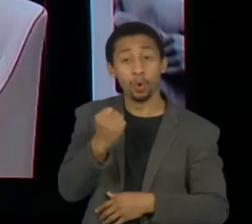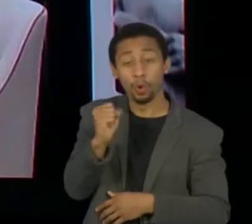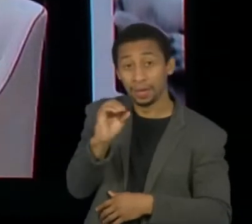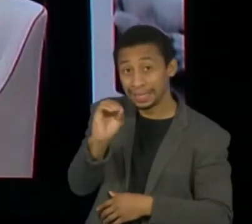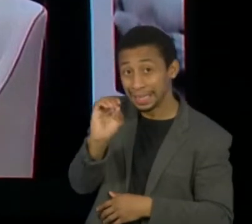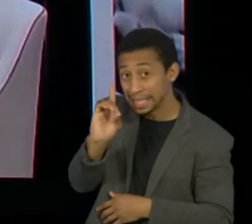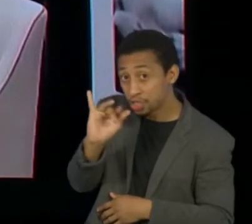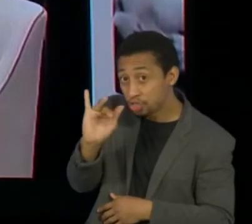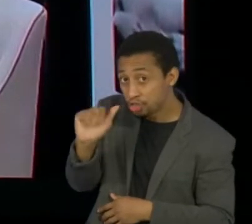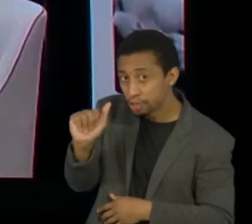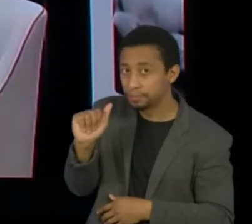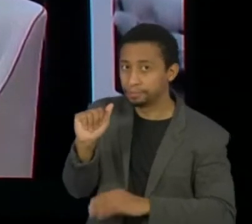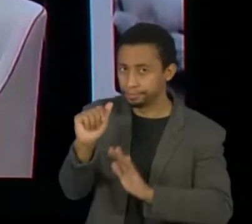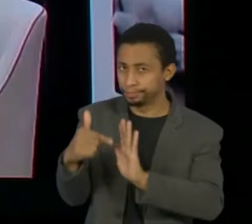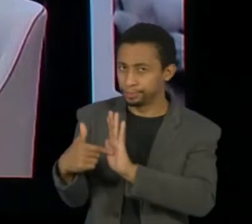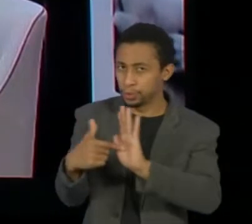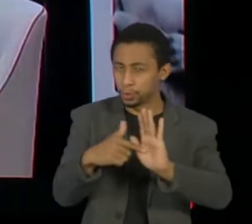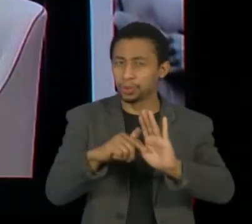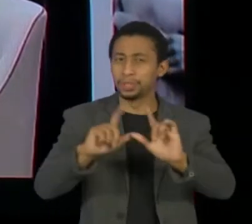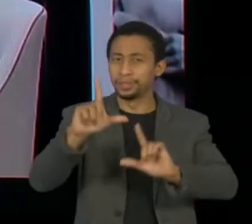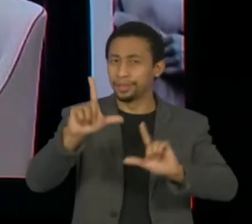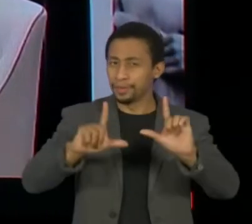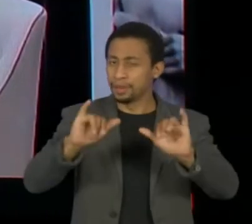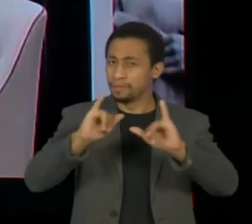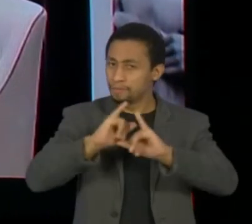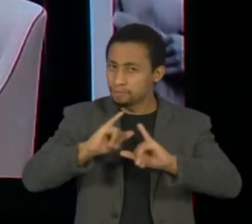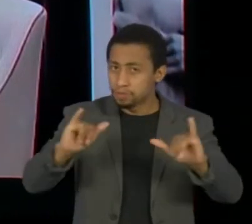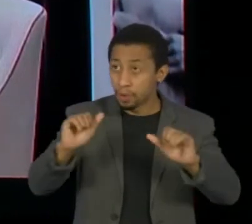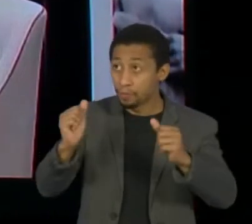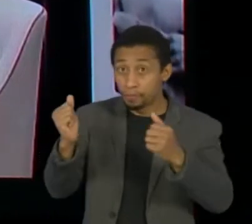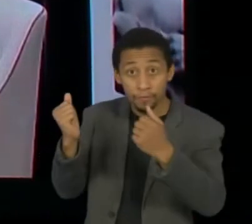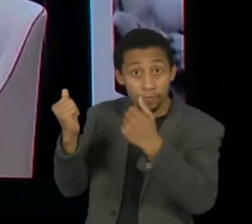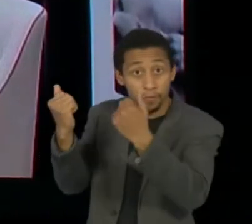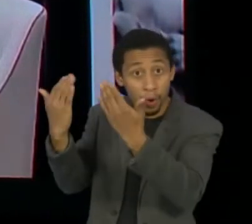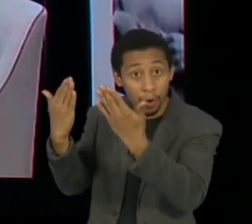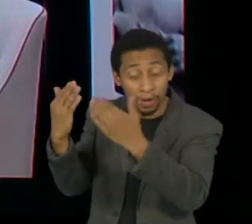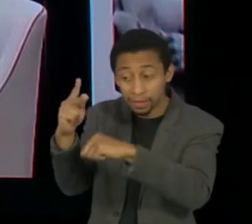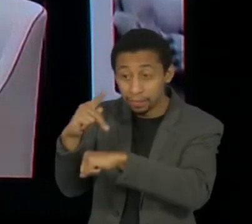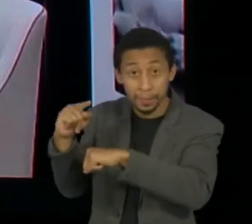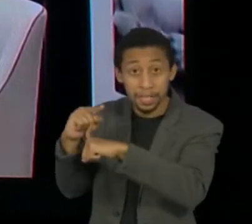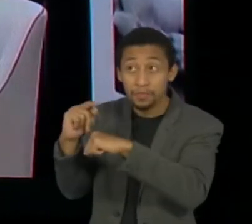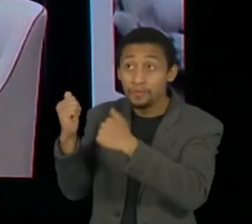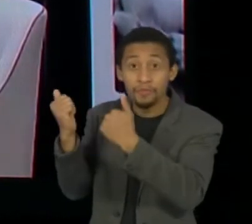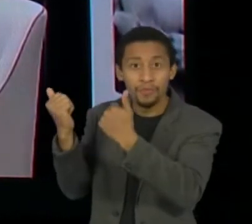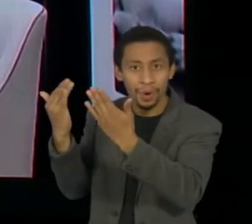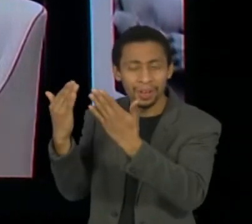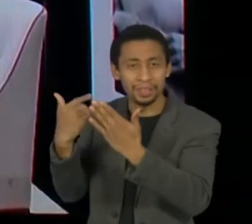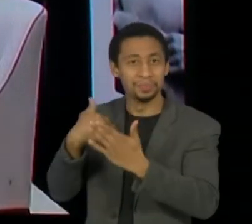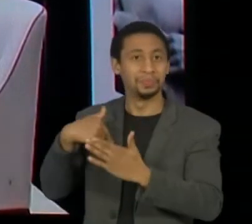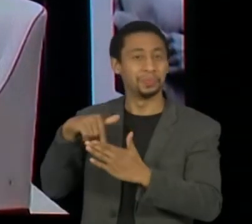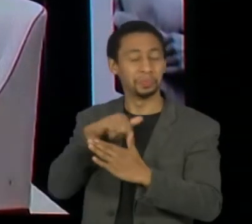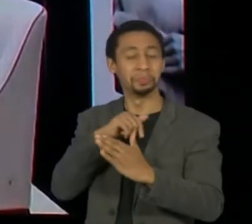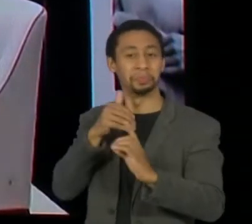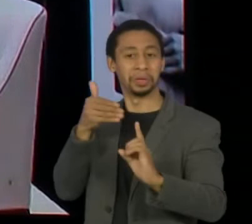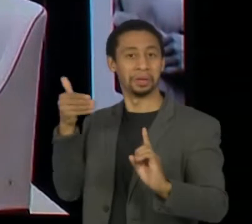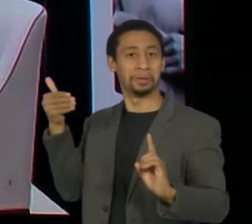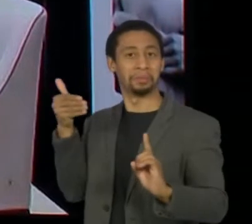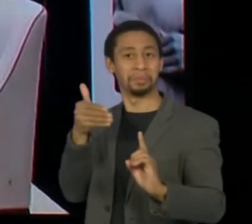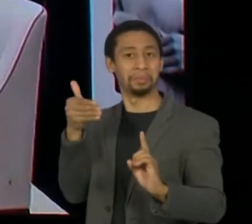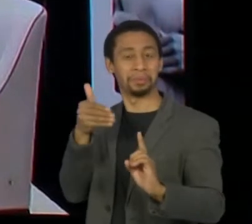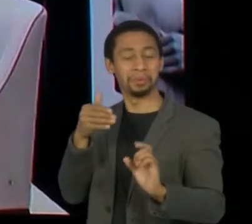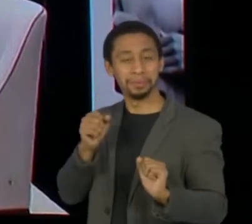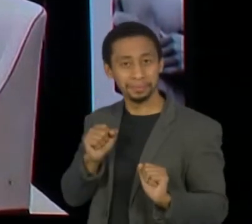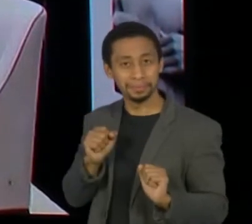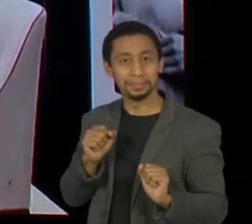Foi citado em veículos de comunicação fora do Brasil, passou a ser referência aqui em nosso país e nós devemos